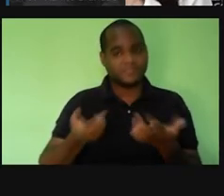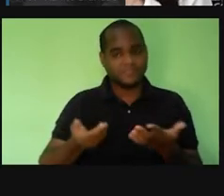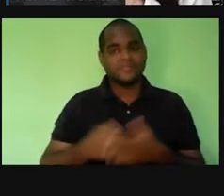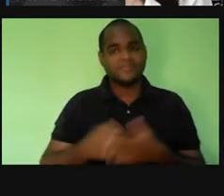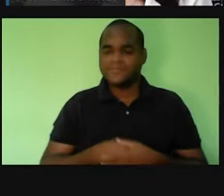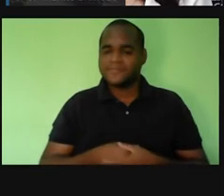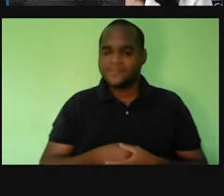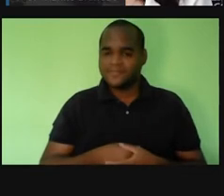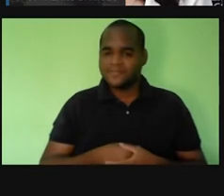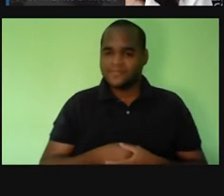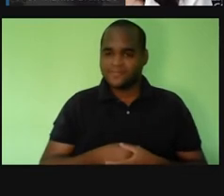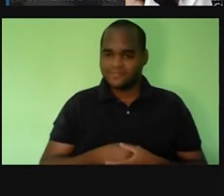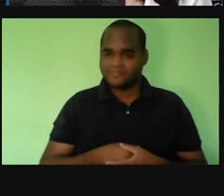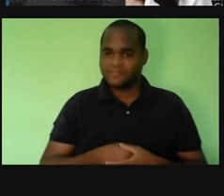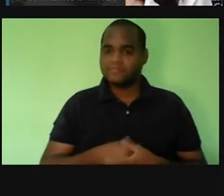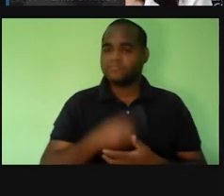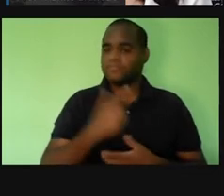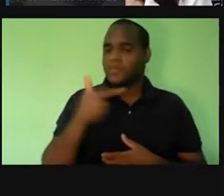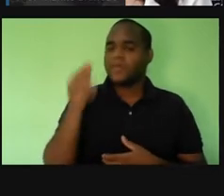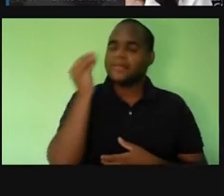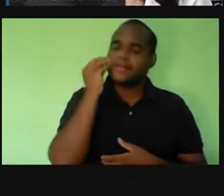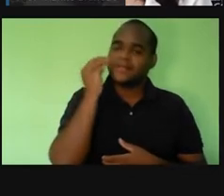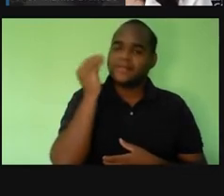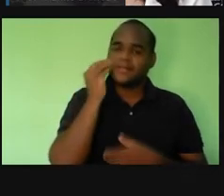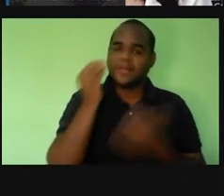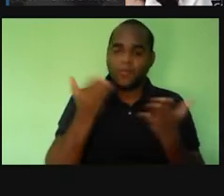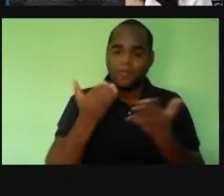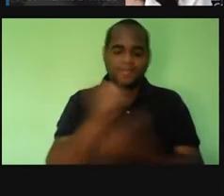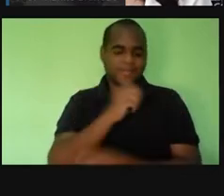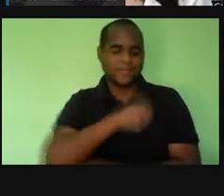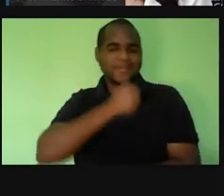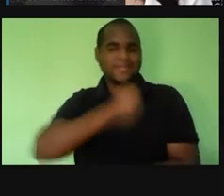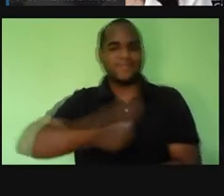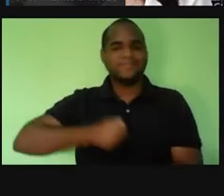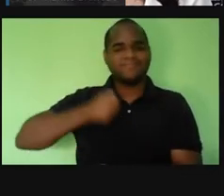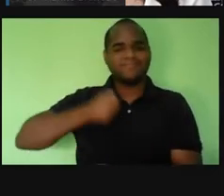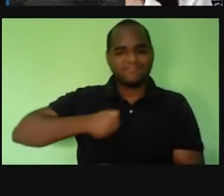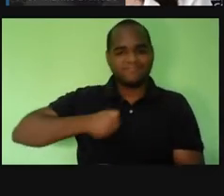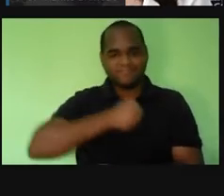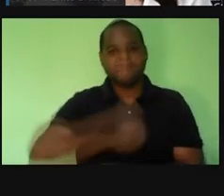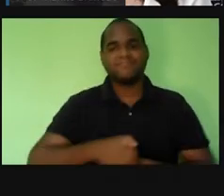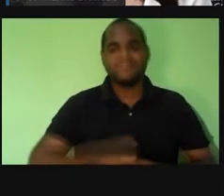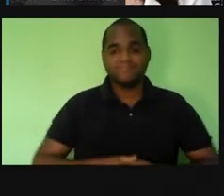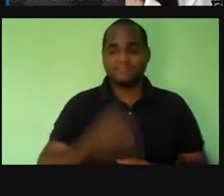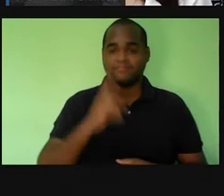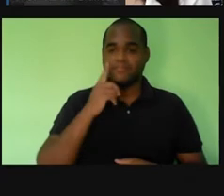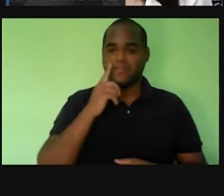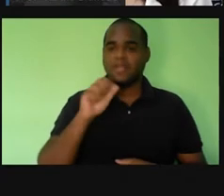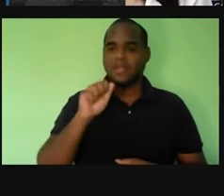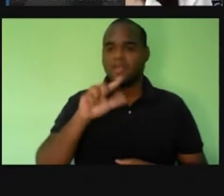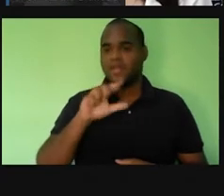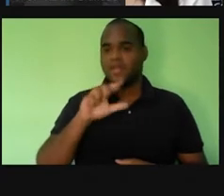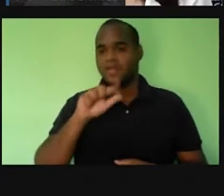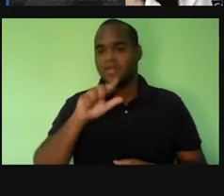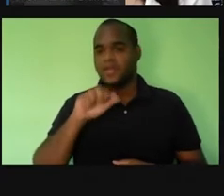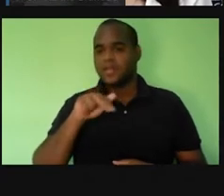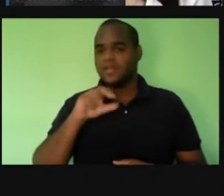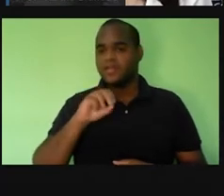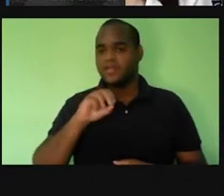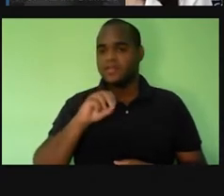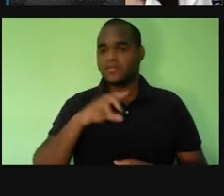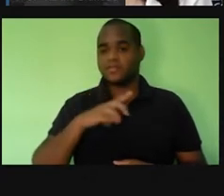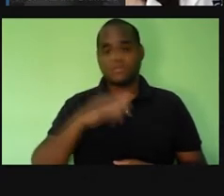E se a gente vai fazer um teste agora com sabonete? O sabonete já é alcalinho, né? Já tem o pH, ó,